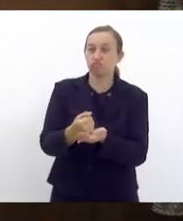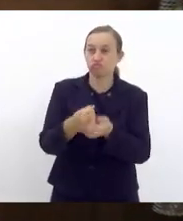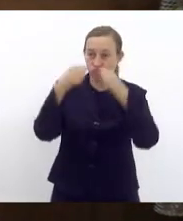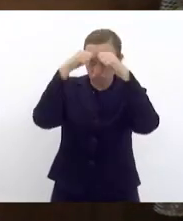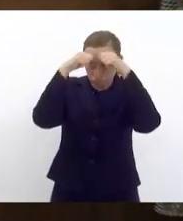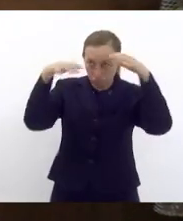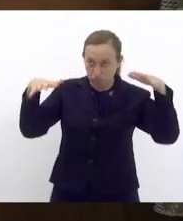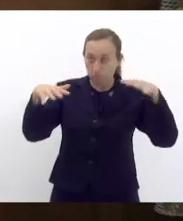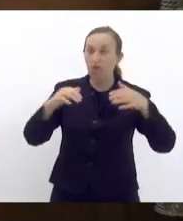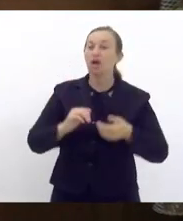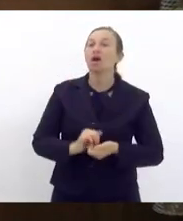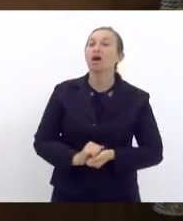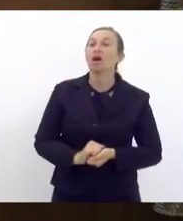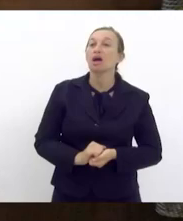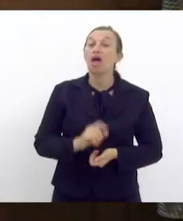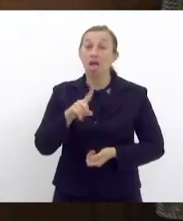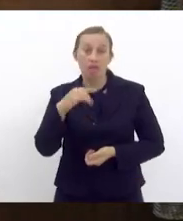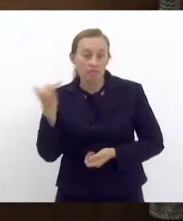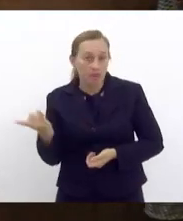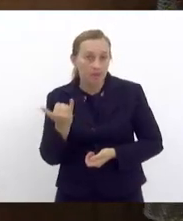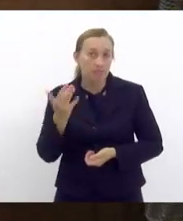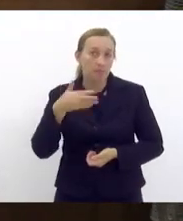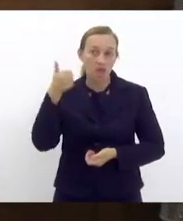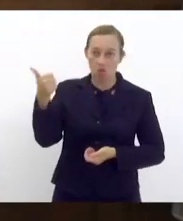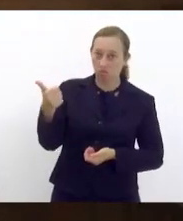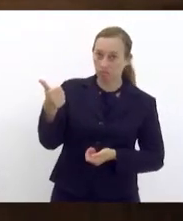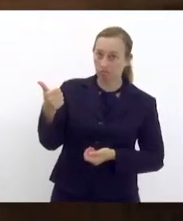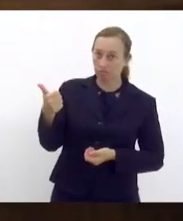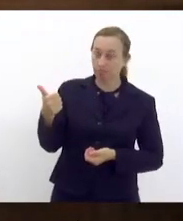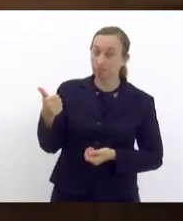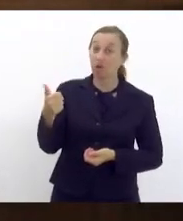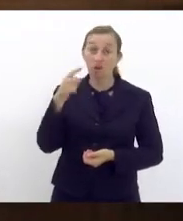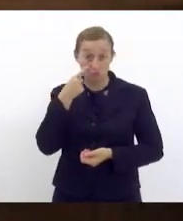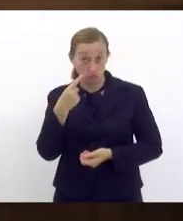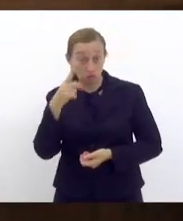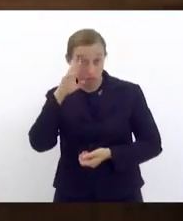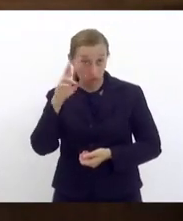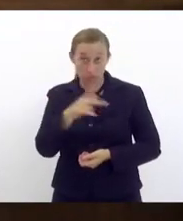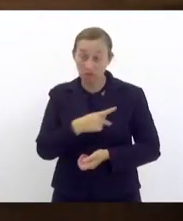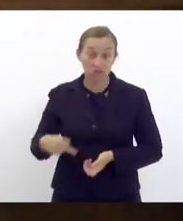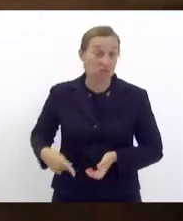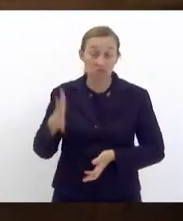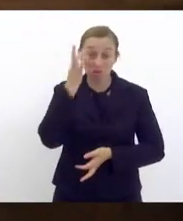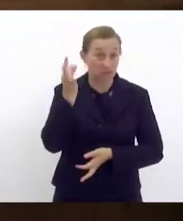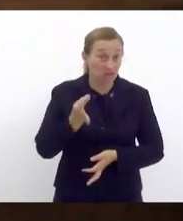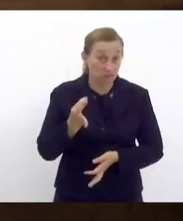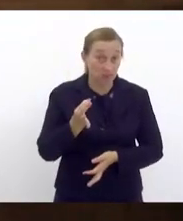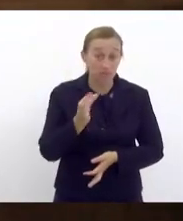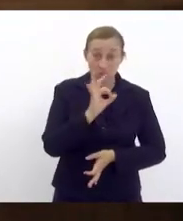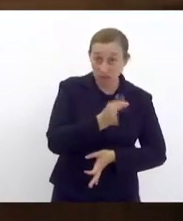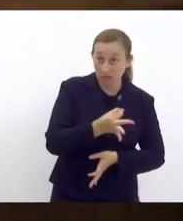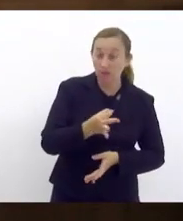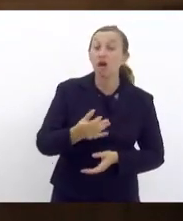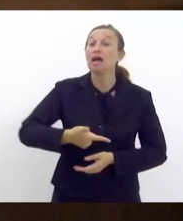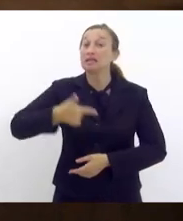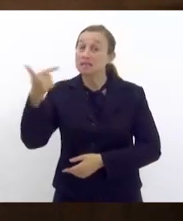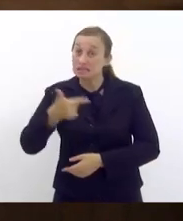autismo, é o melhor. Viu, senhor presidente? Nós não sabemos. Segundo,